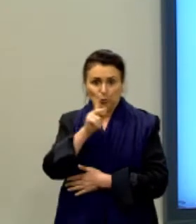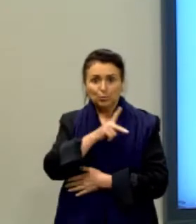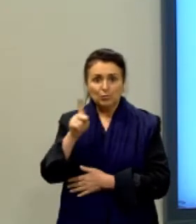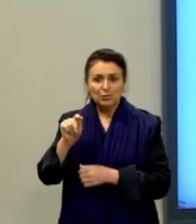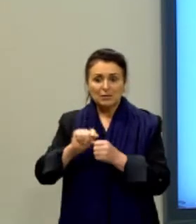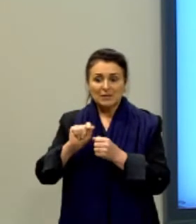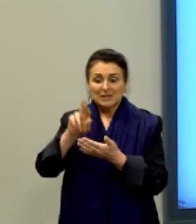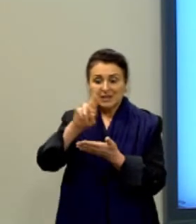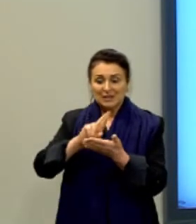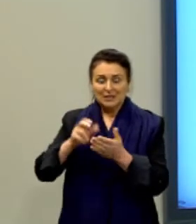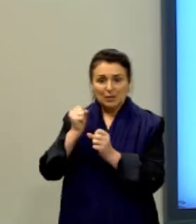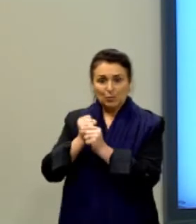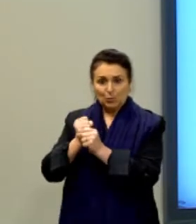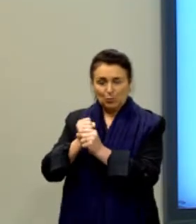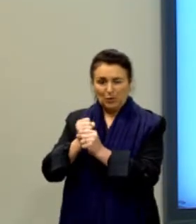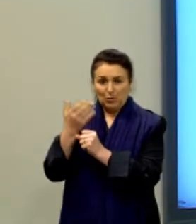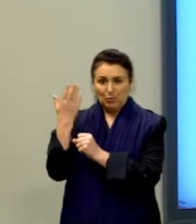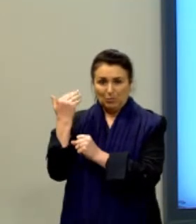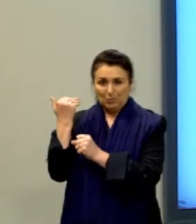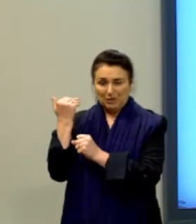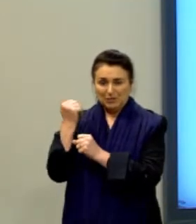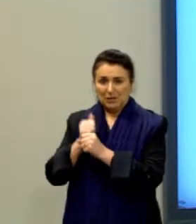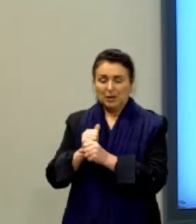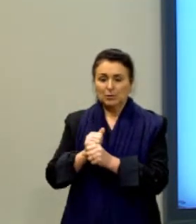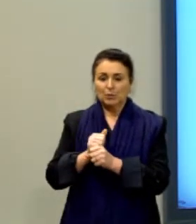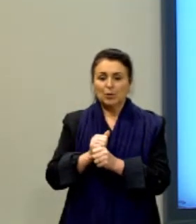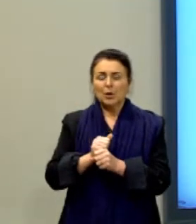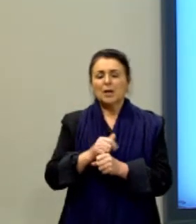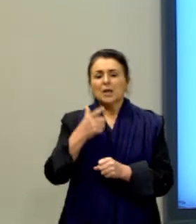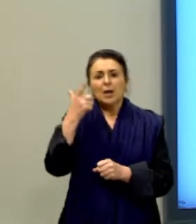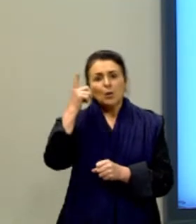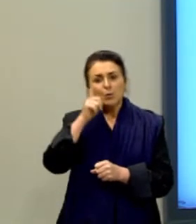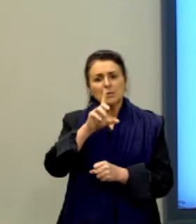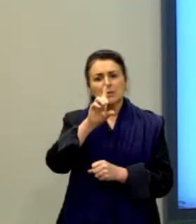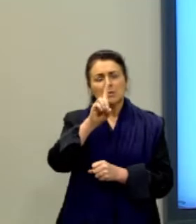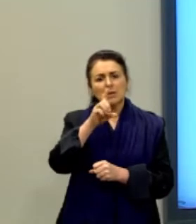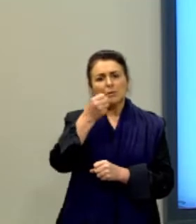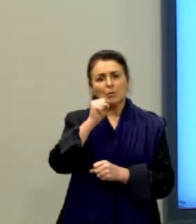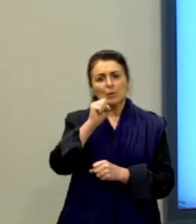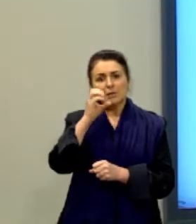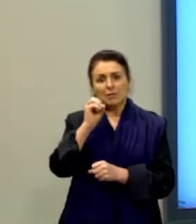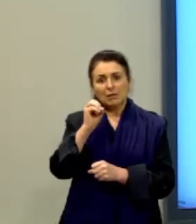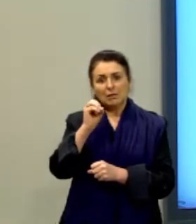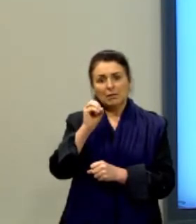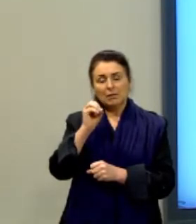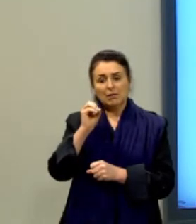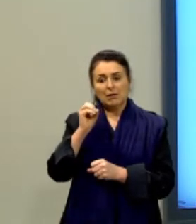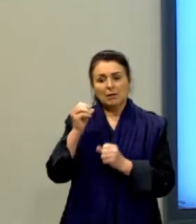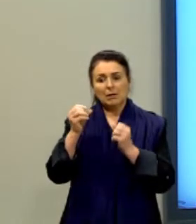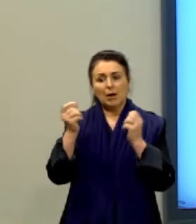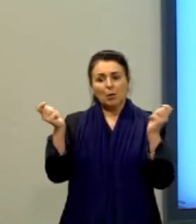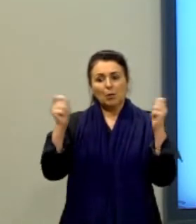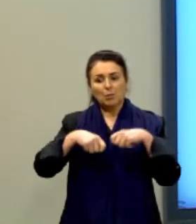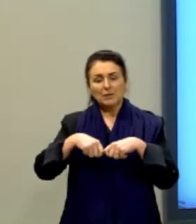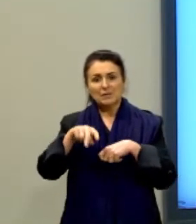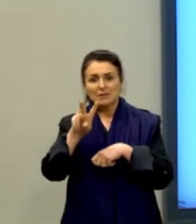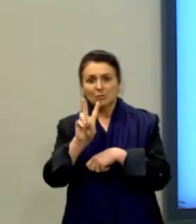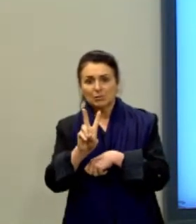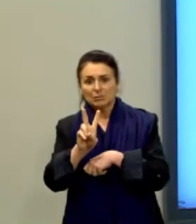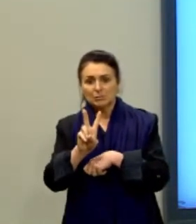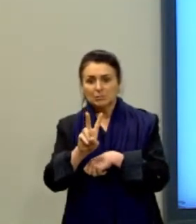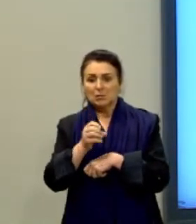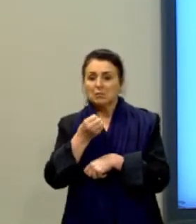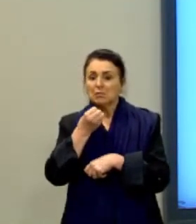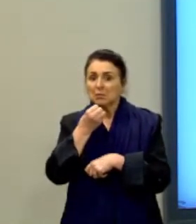ano passado e ela acabou tirando a nota cento e oitenta na competência dois, aqui, ó, ou seja, ela foi